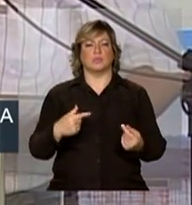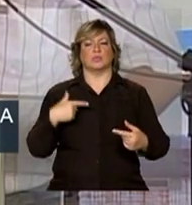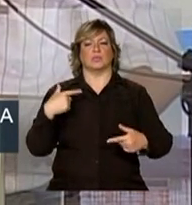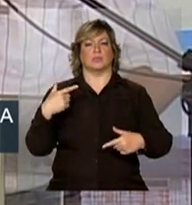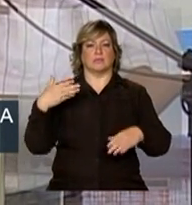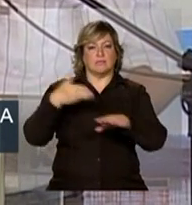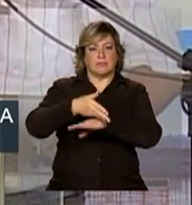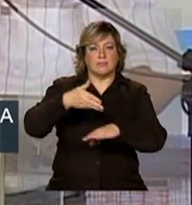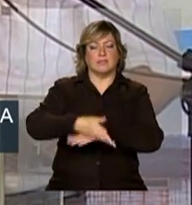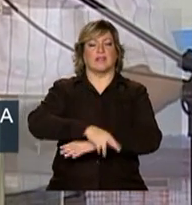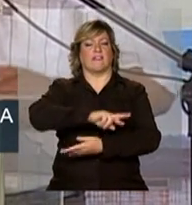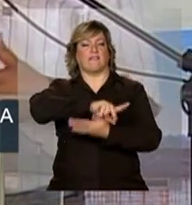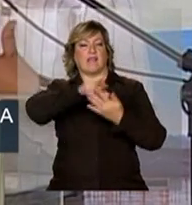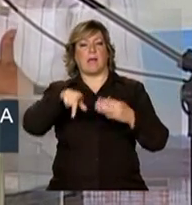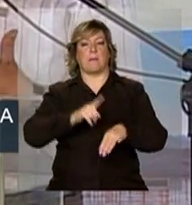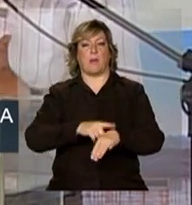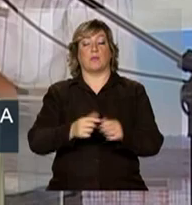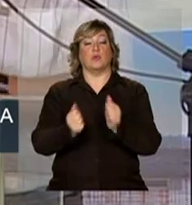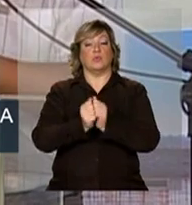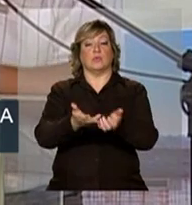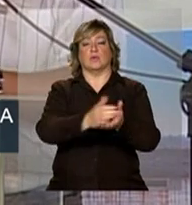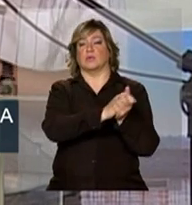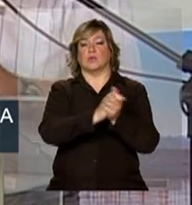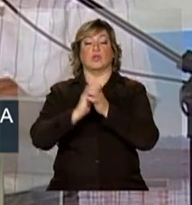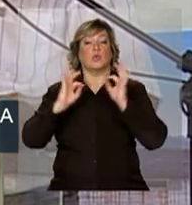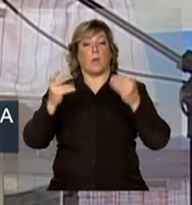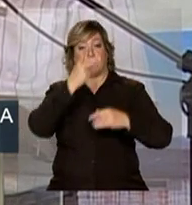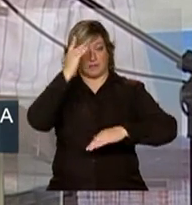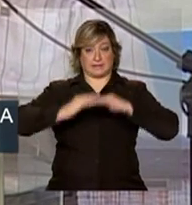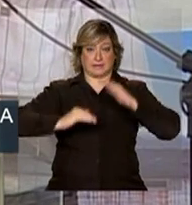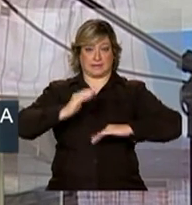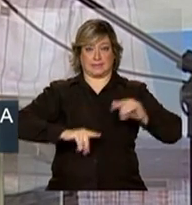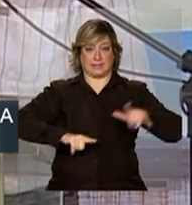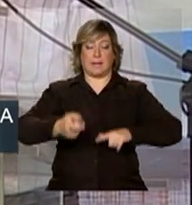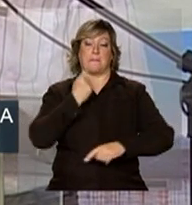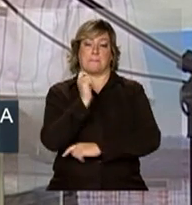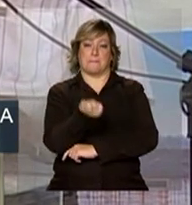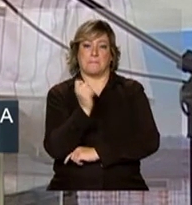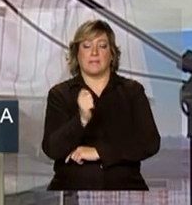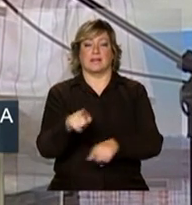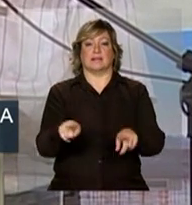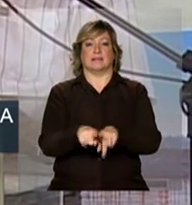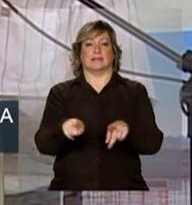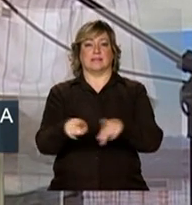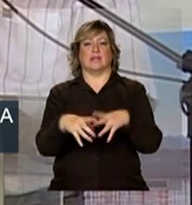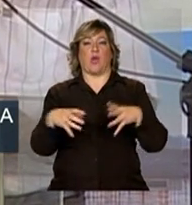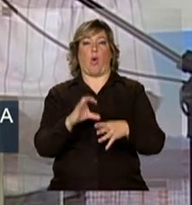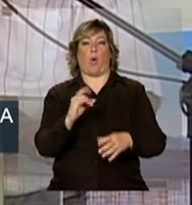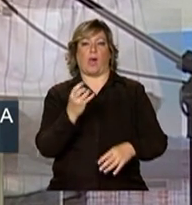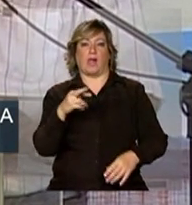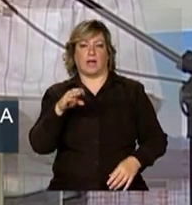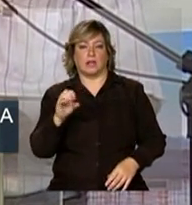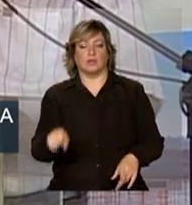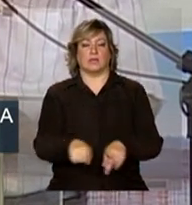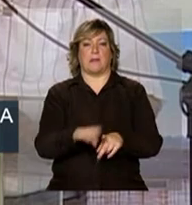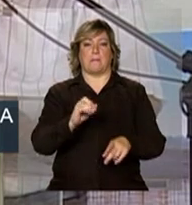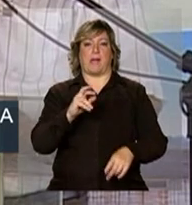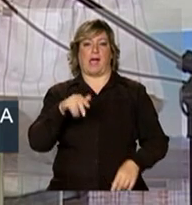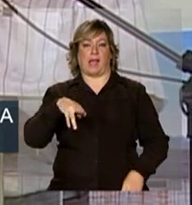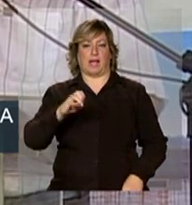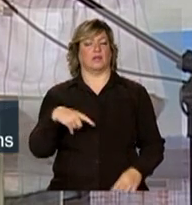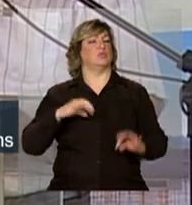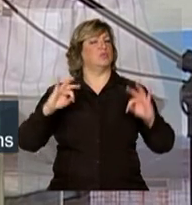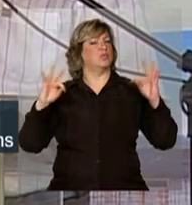diversos momentos. E junto cumprimentar todos os trabalhadores, os pescadores, vazanteiros, oleiros, barraqueiros,